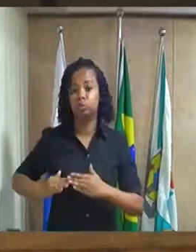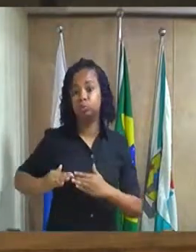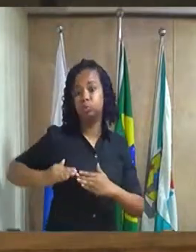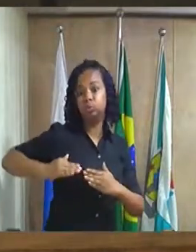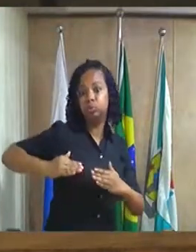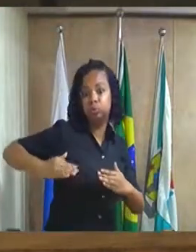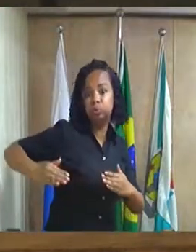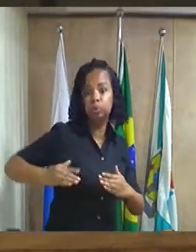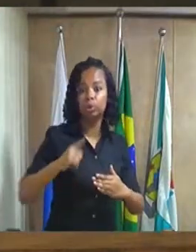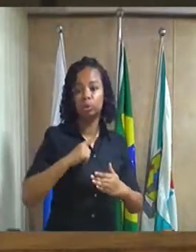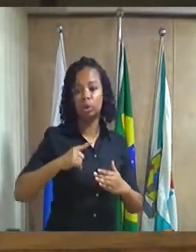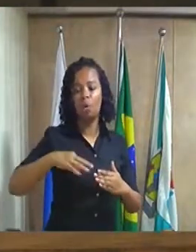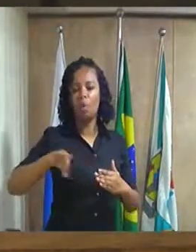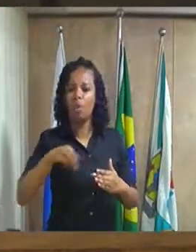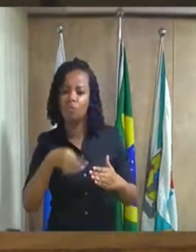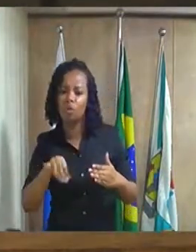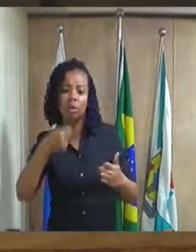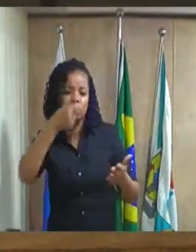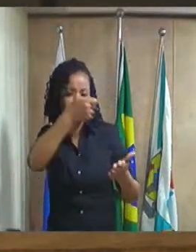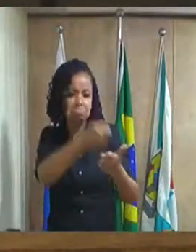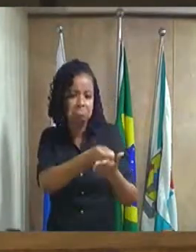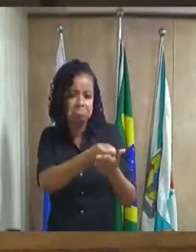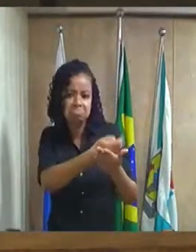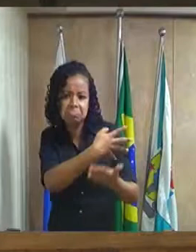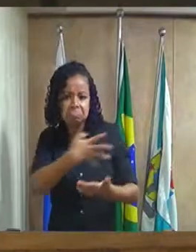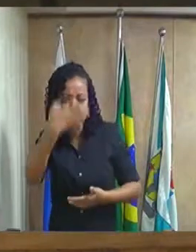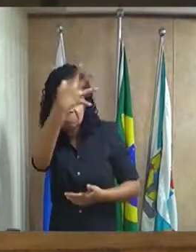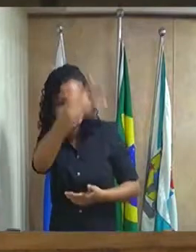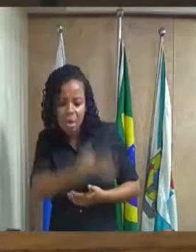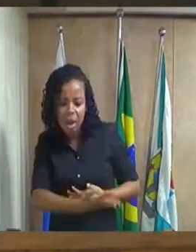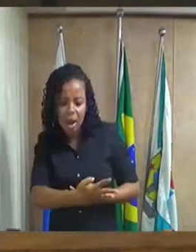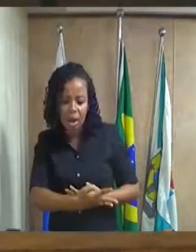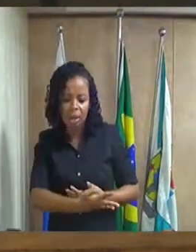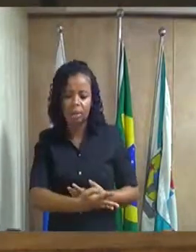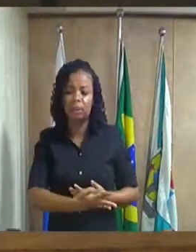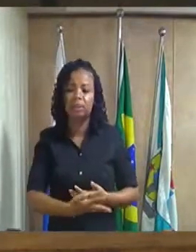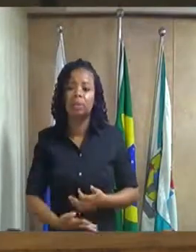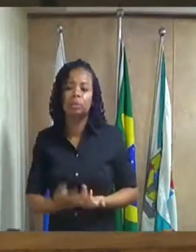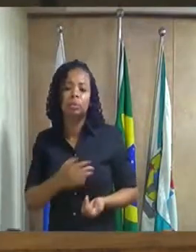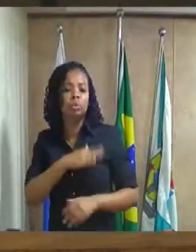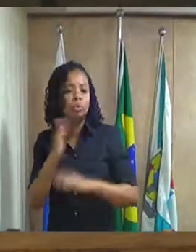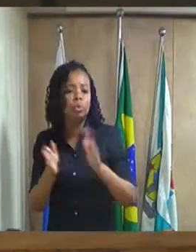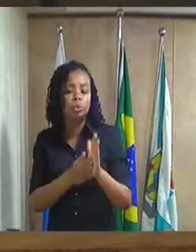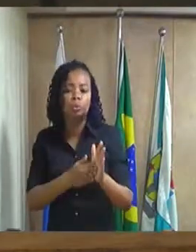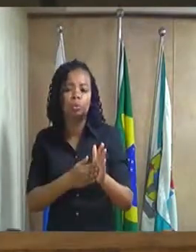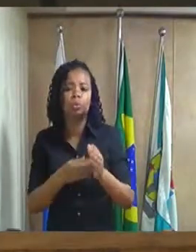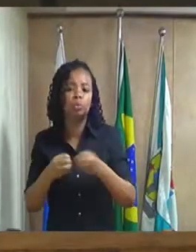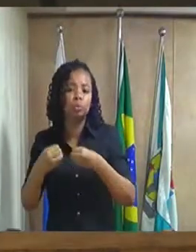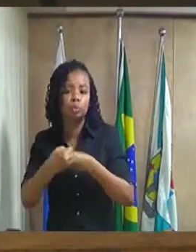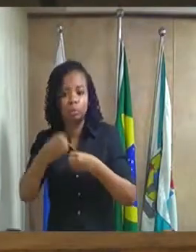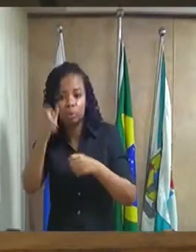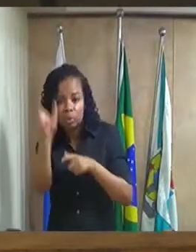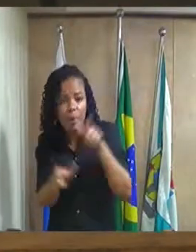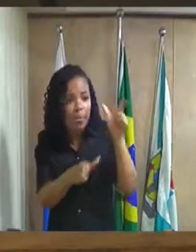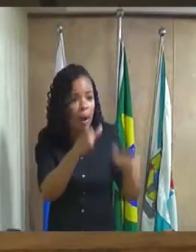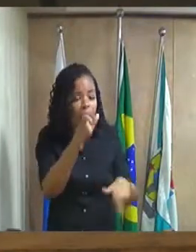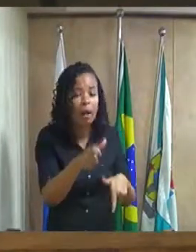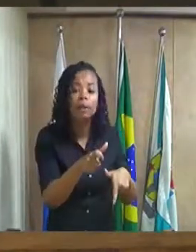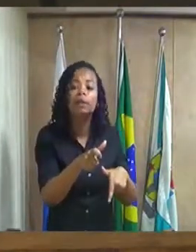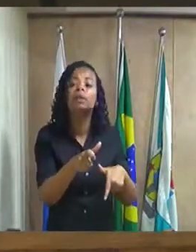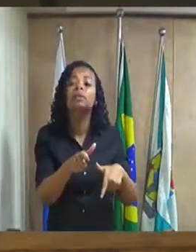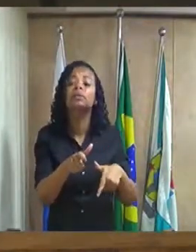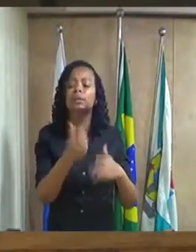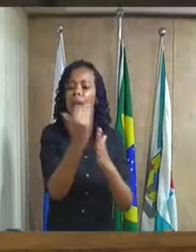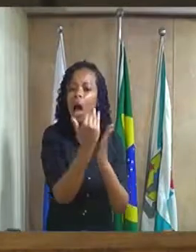pagamento nobres munícipes que estão aqui hoje na ordem de 59%